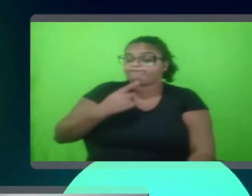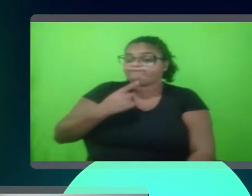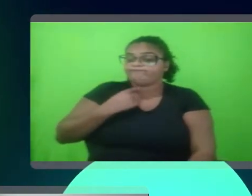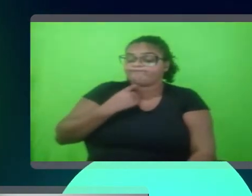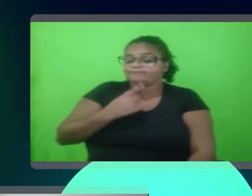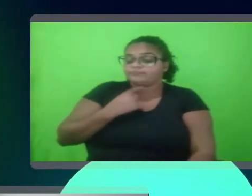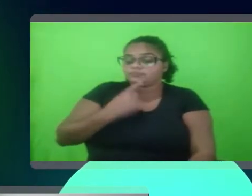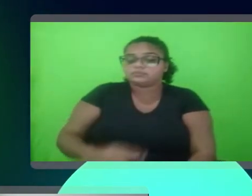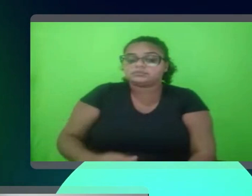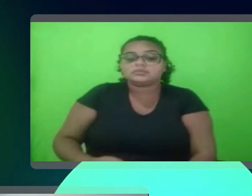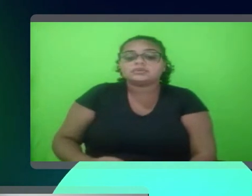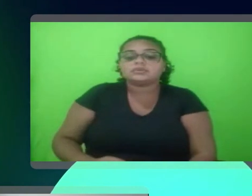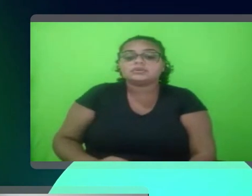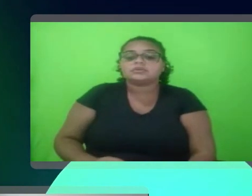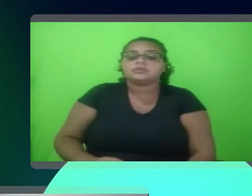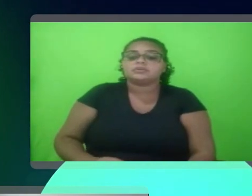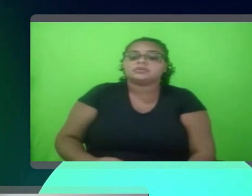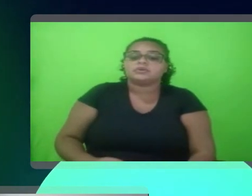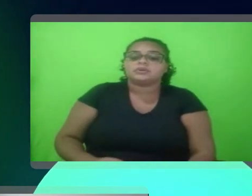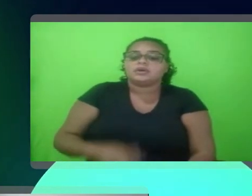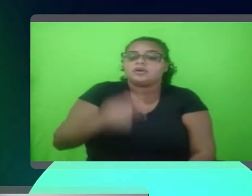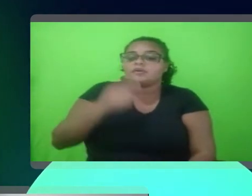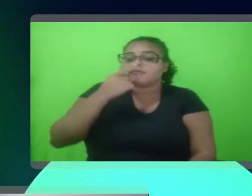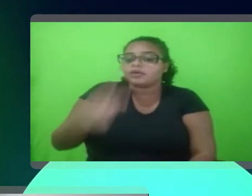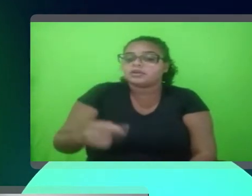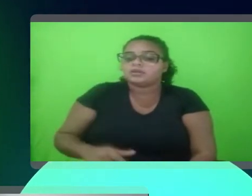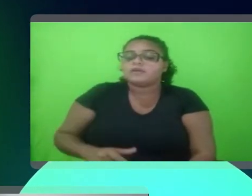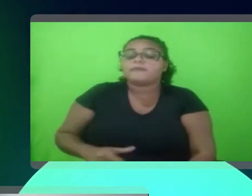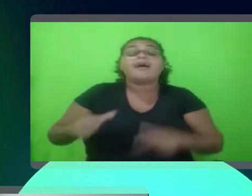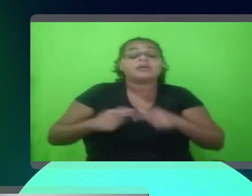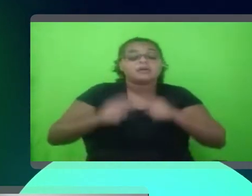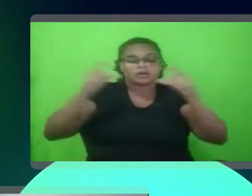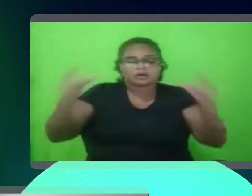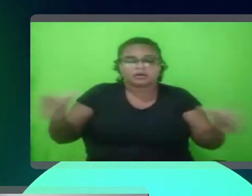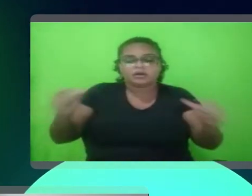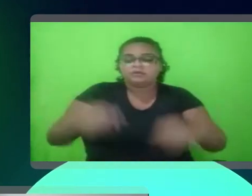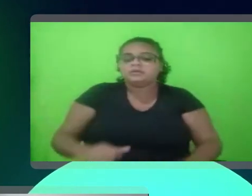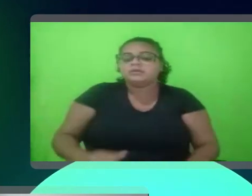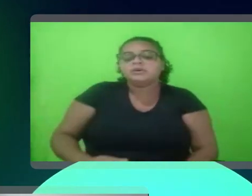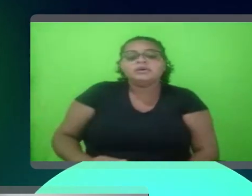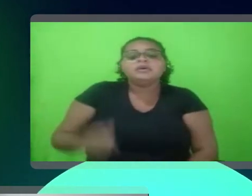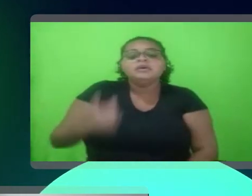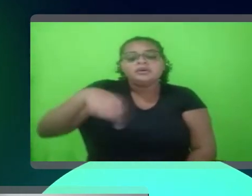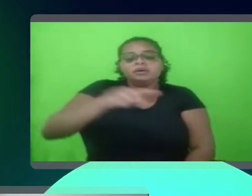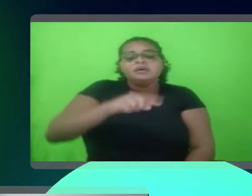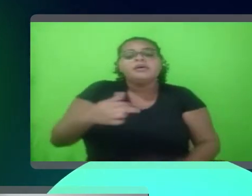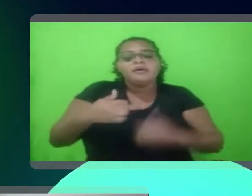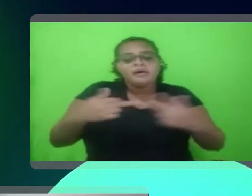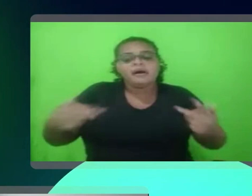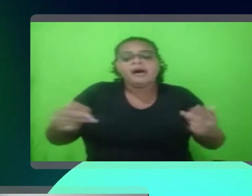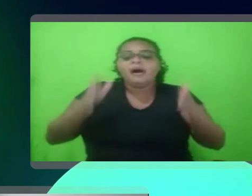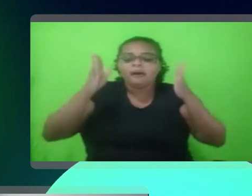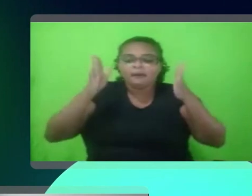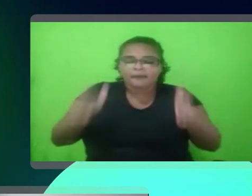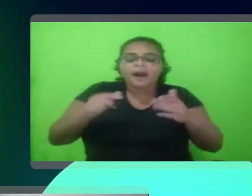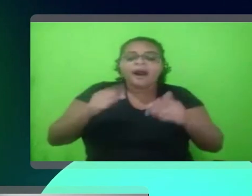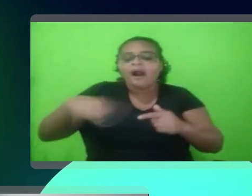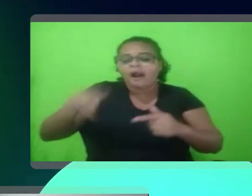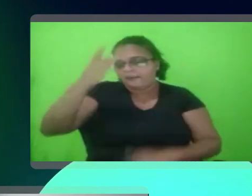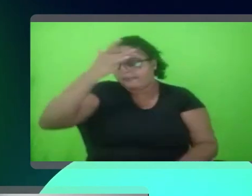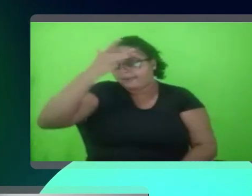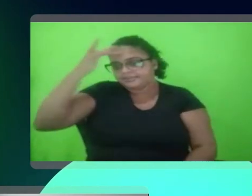de um baita, de uma, eu não vou dizer que é uma grande, eu vou dizer que é uma considerável parte